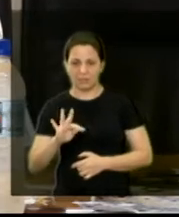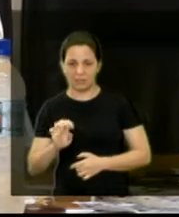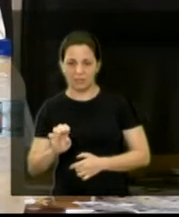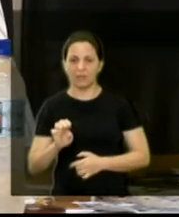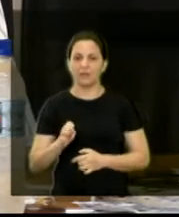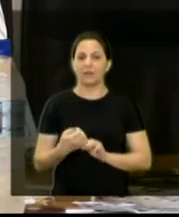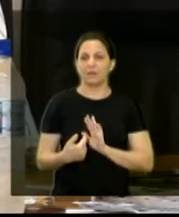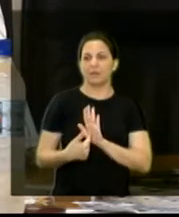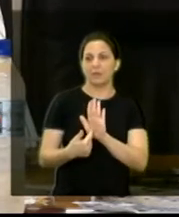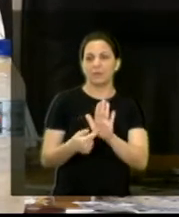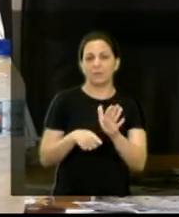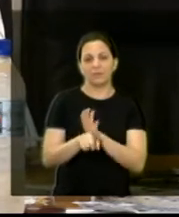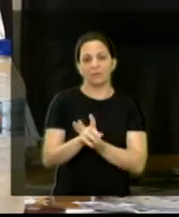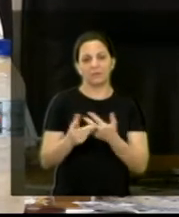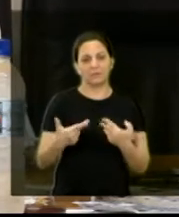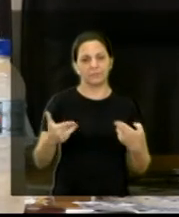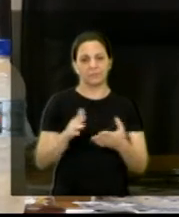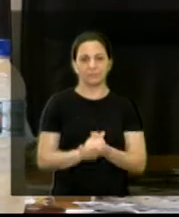colocar alguma coisa ou não.